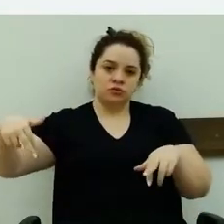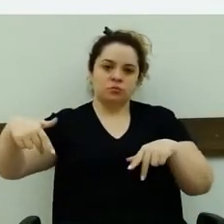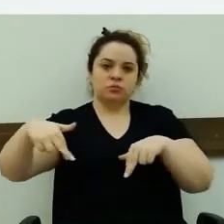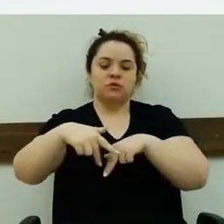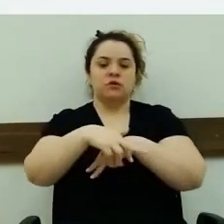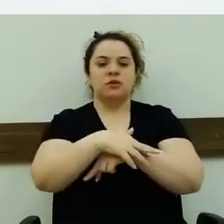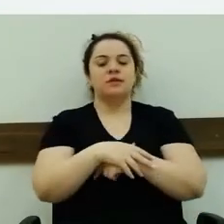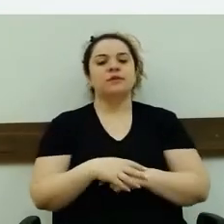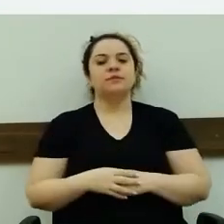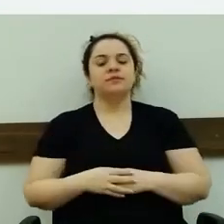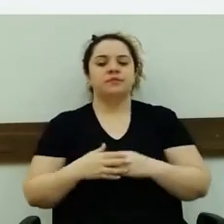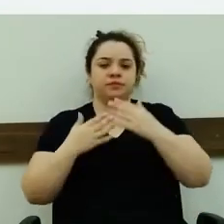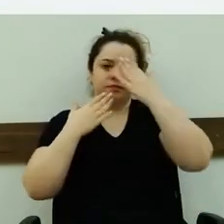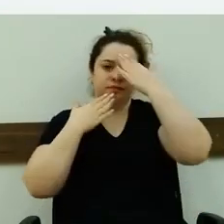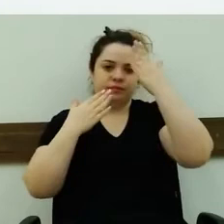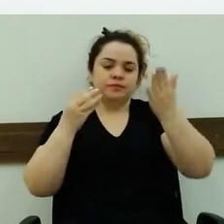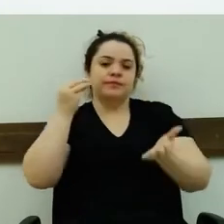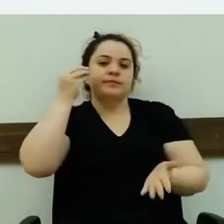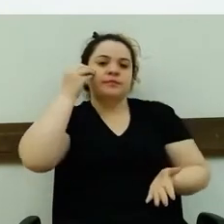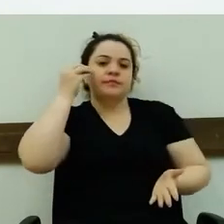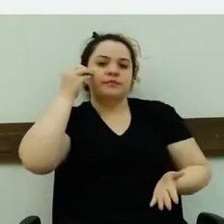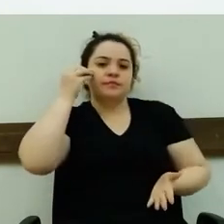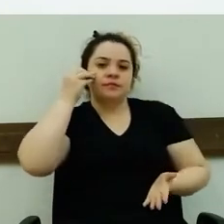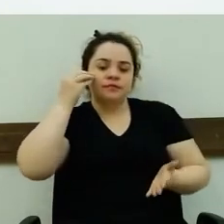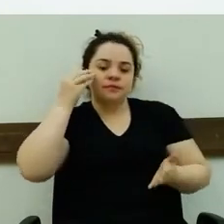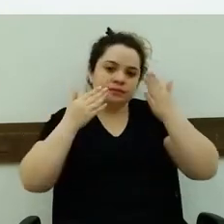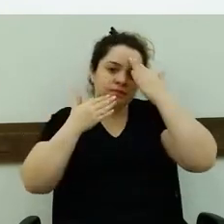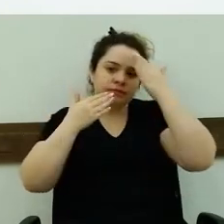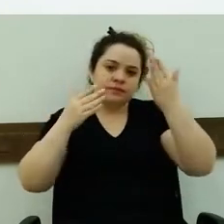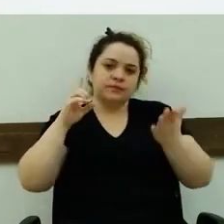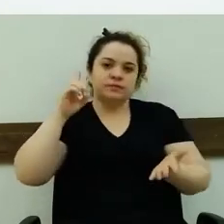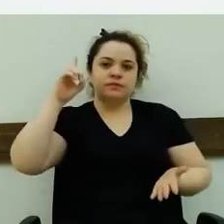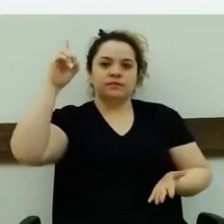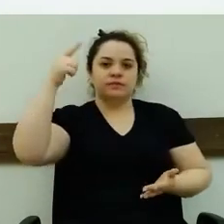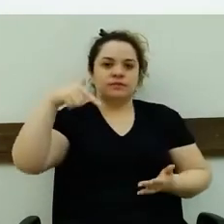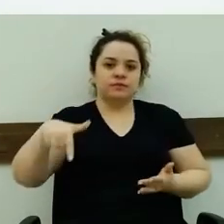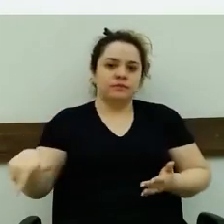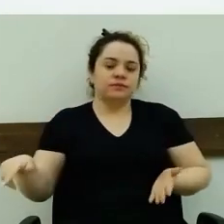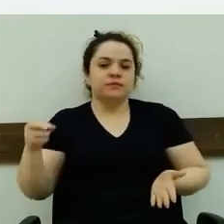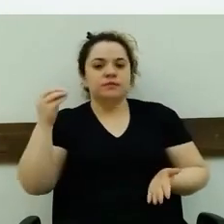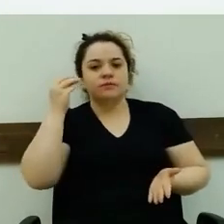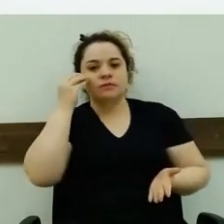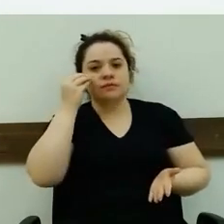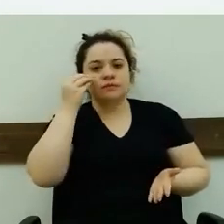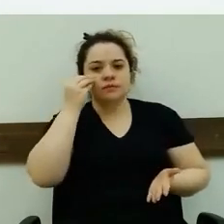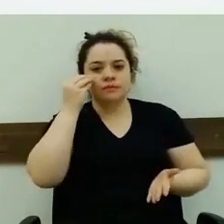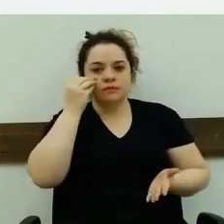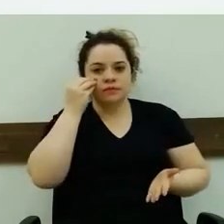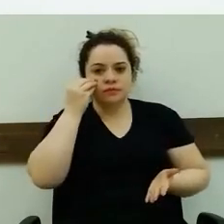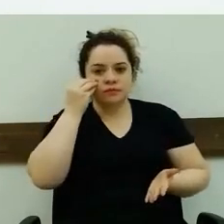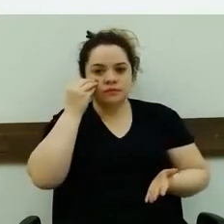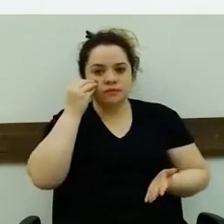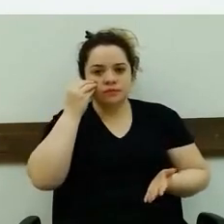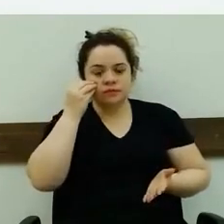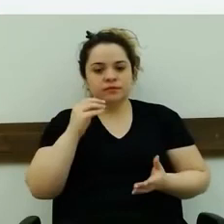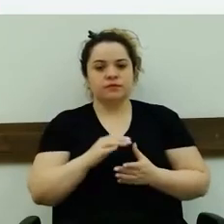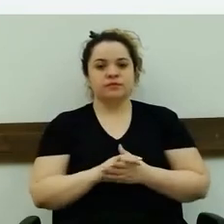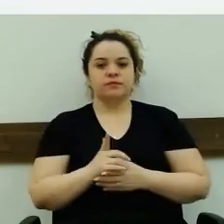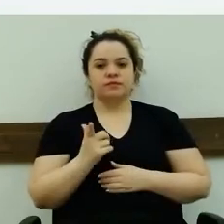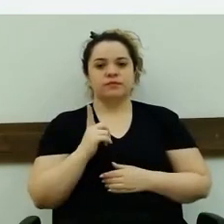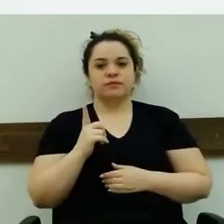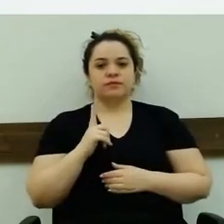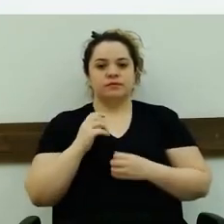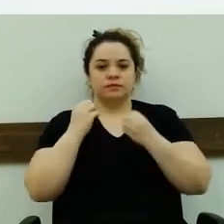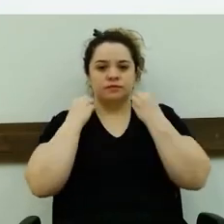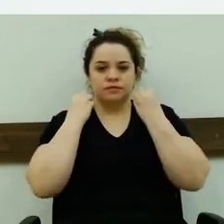pares, agradeço a oportunidade e agradeço a Deus por essa mais uma oportunidade que está nos dando. Que tenhamos